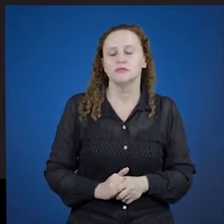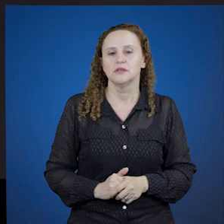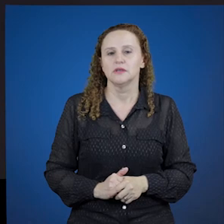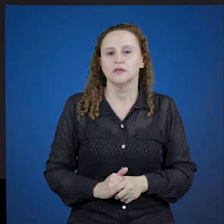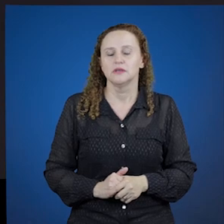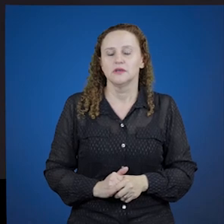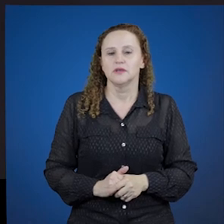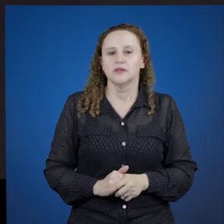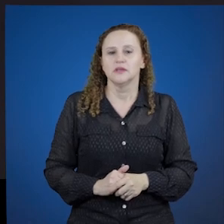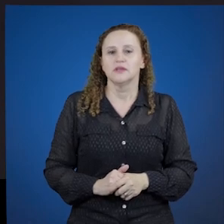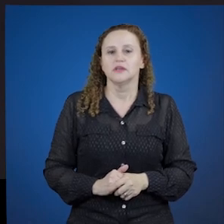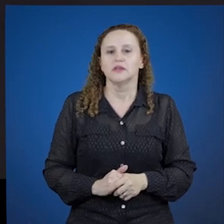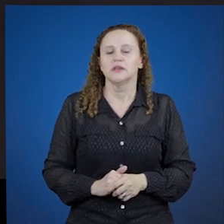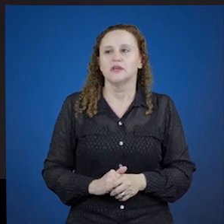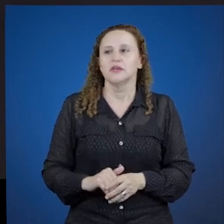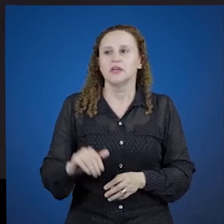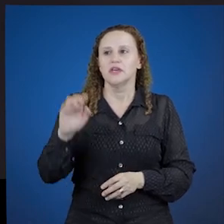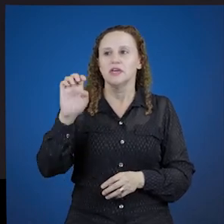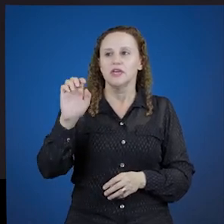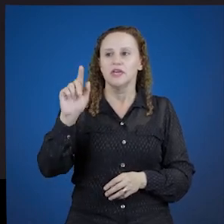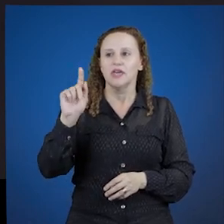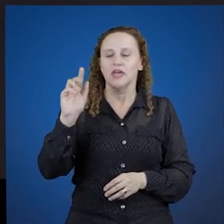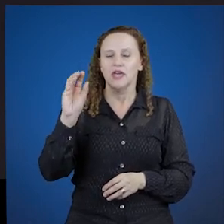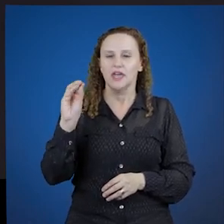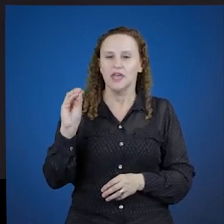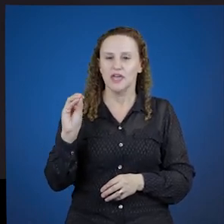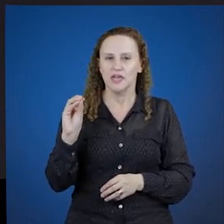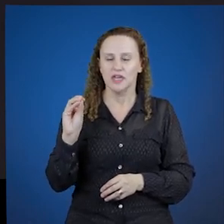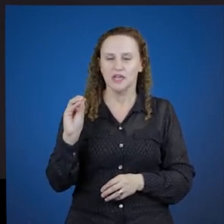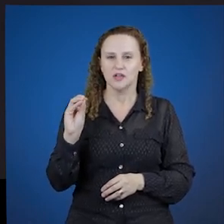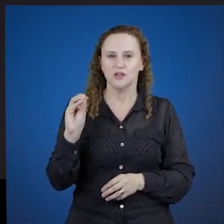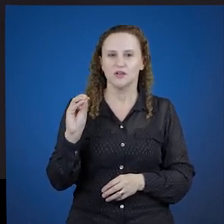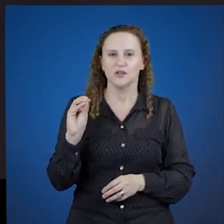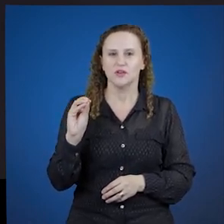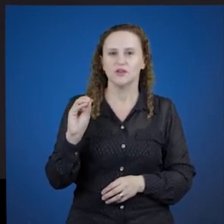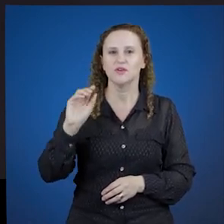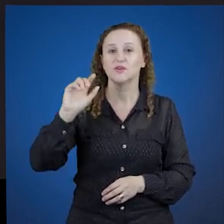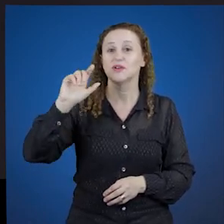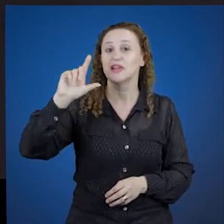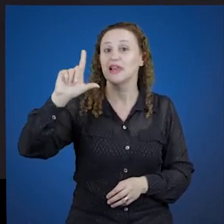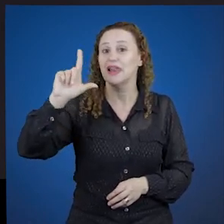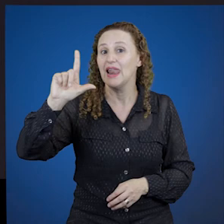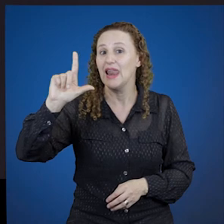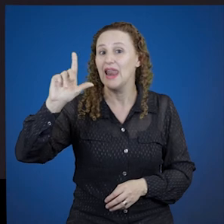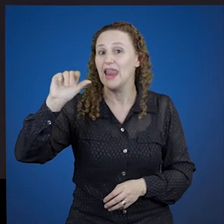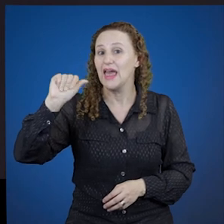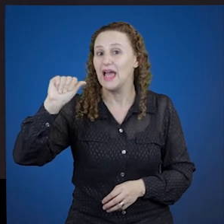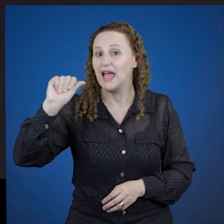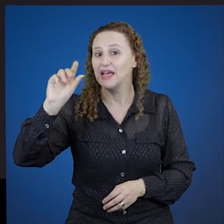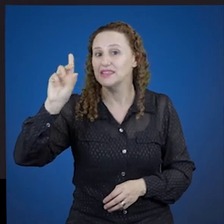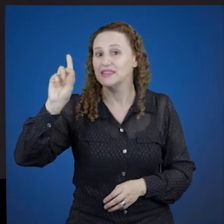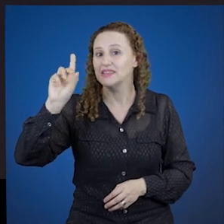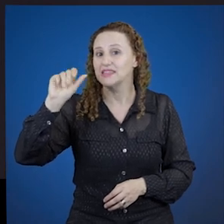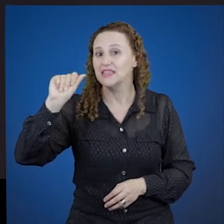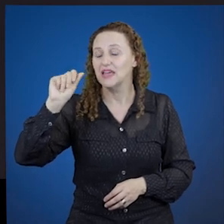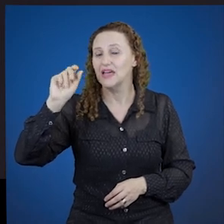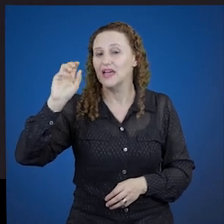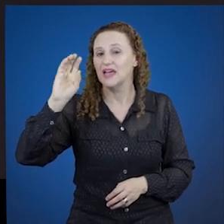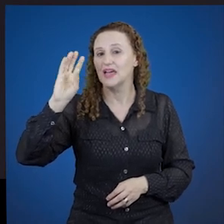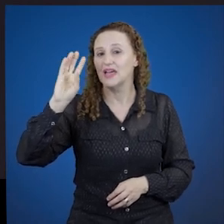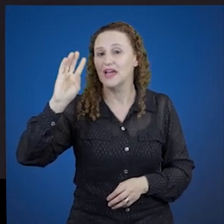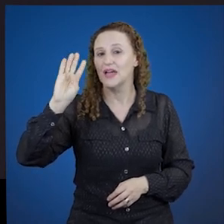Então, ego, laudaban, laudabas, laudabat,